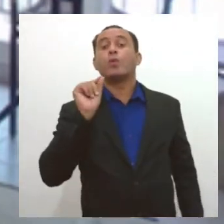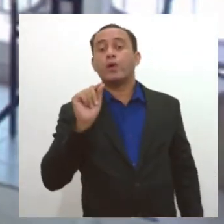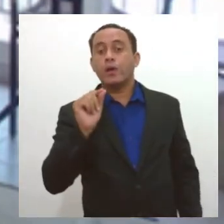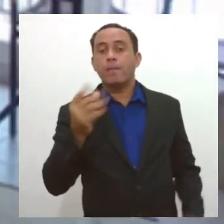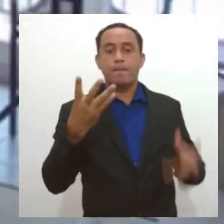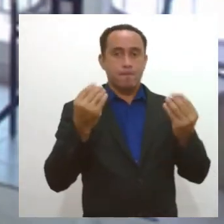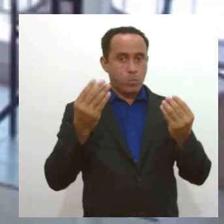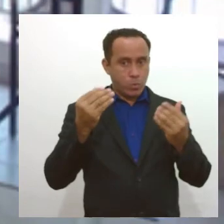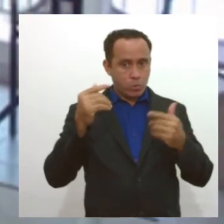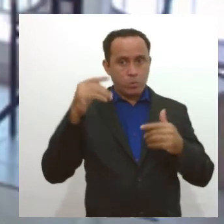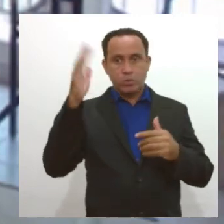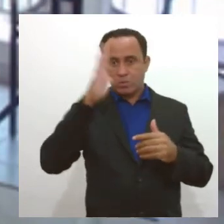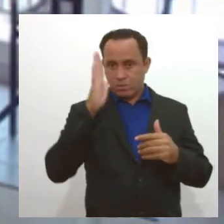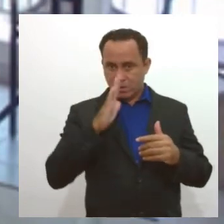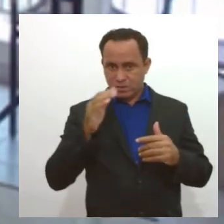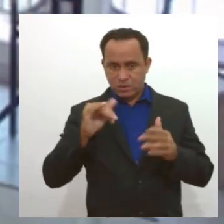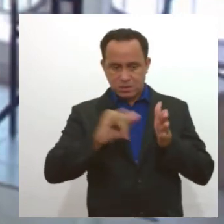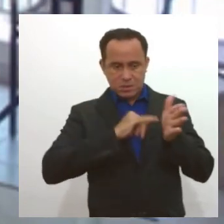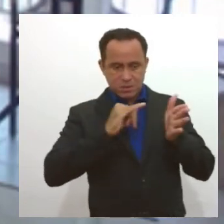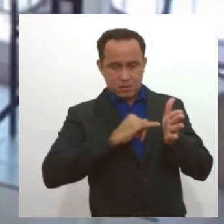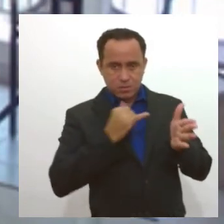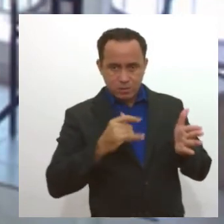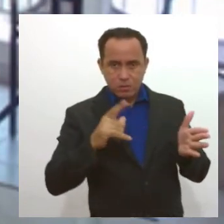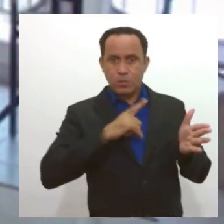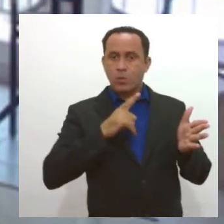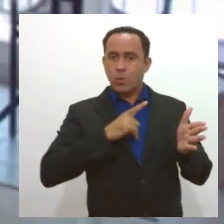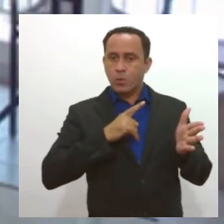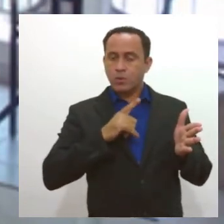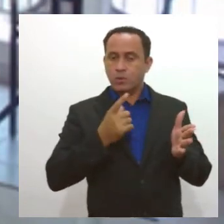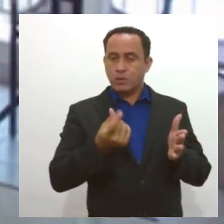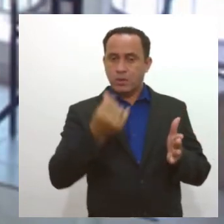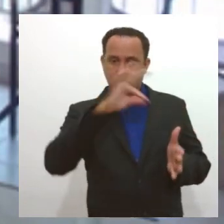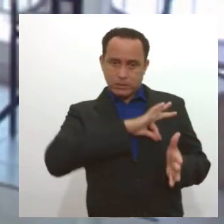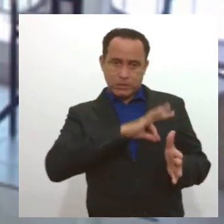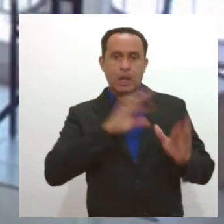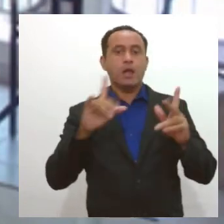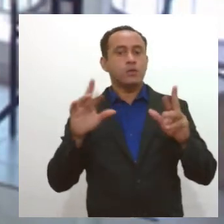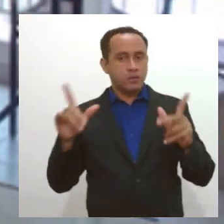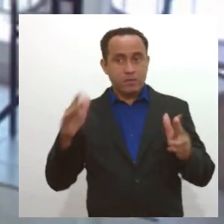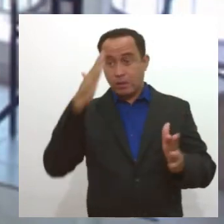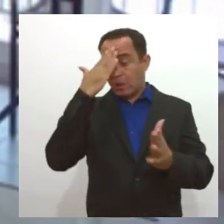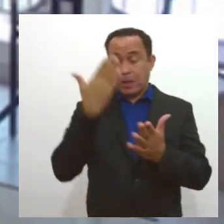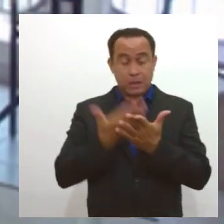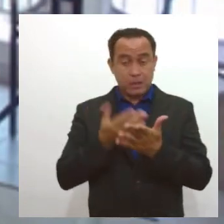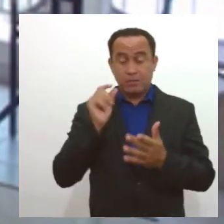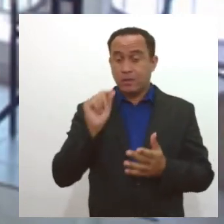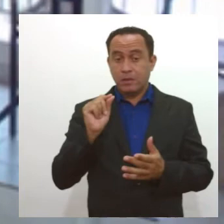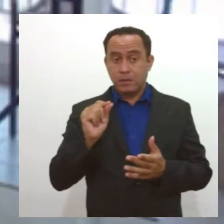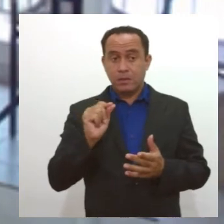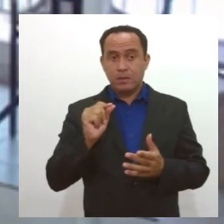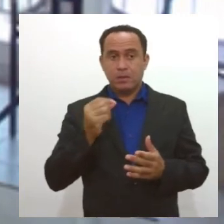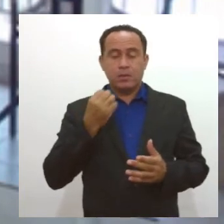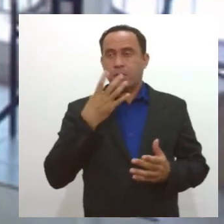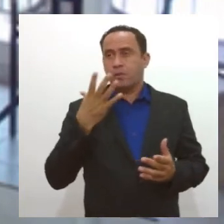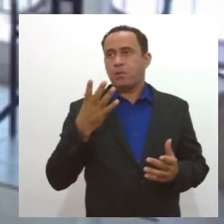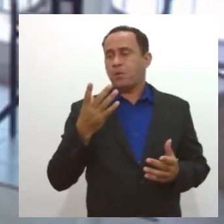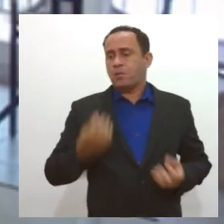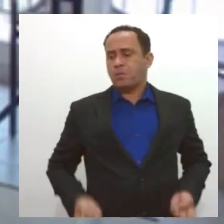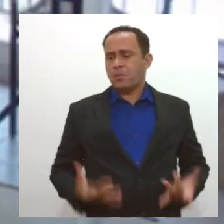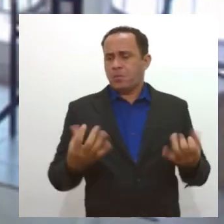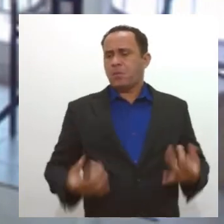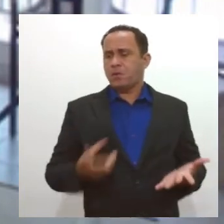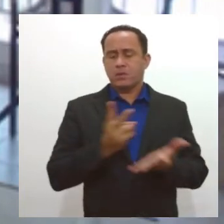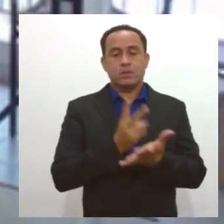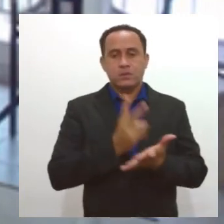trabalhavam por contrato ou tinham rendas diferentes. Então, acreditava-se que a quebra era o padrão que ela podia gastar sempre.